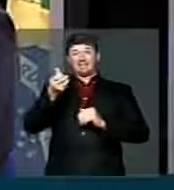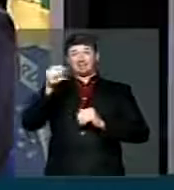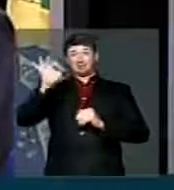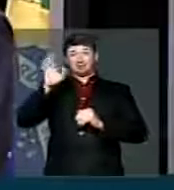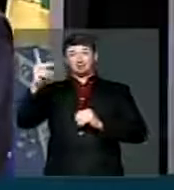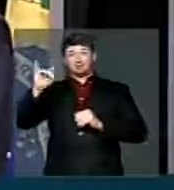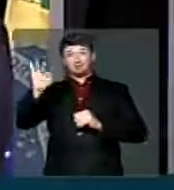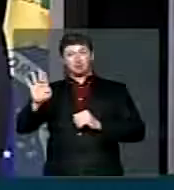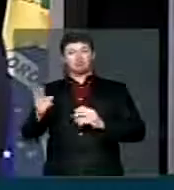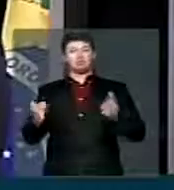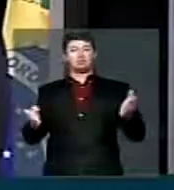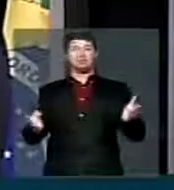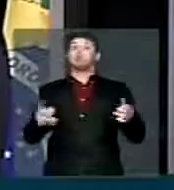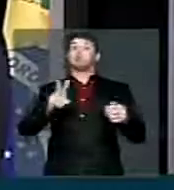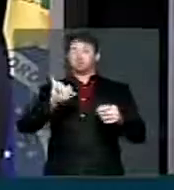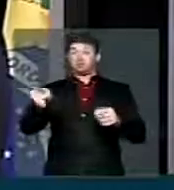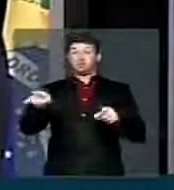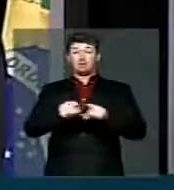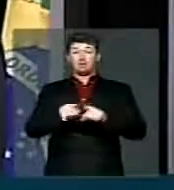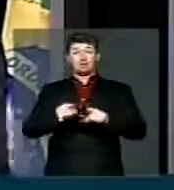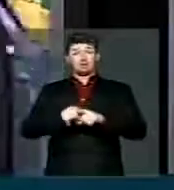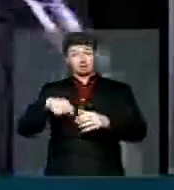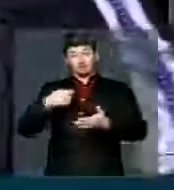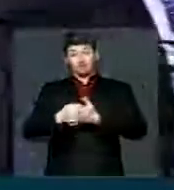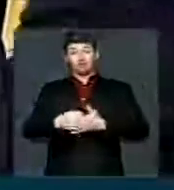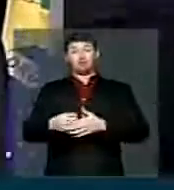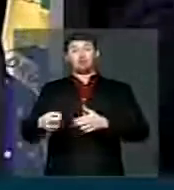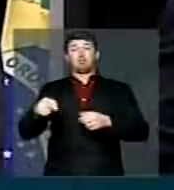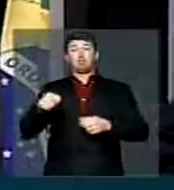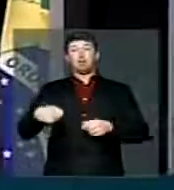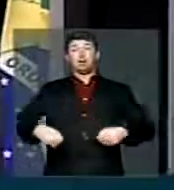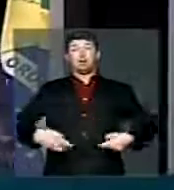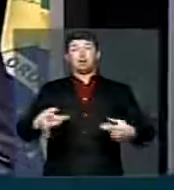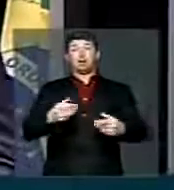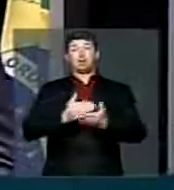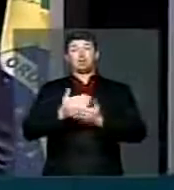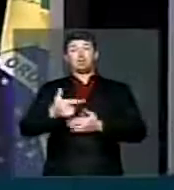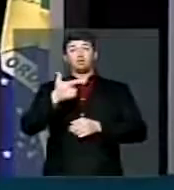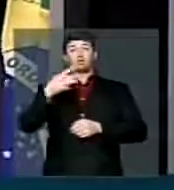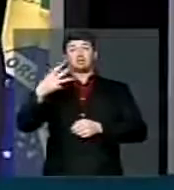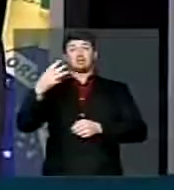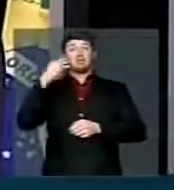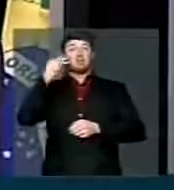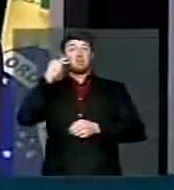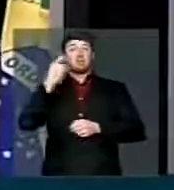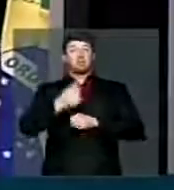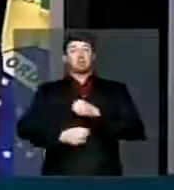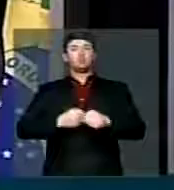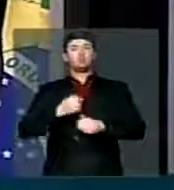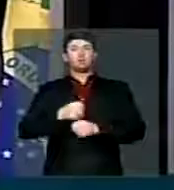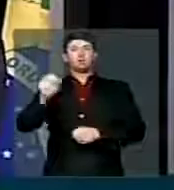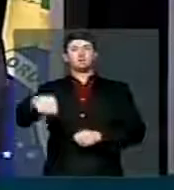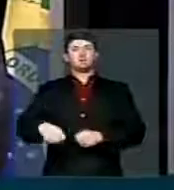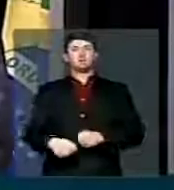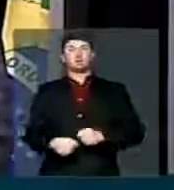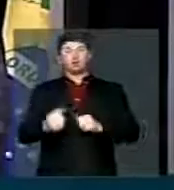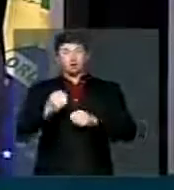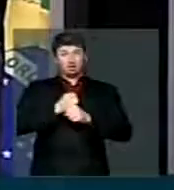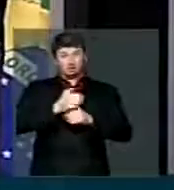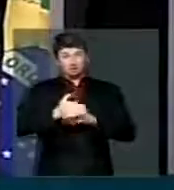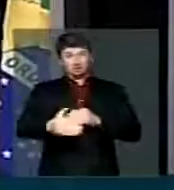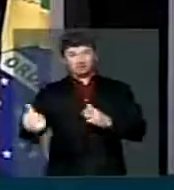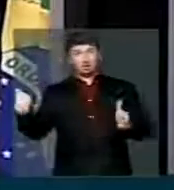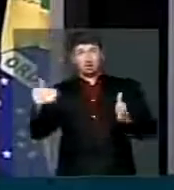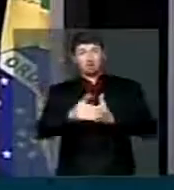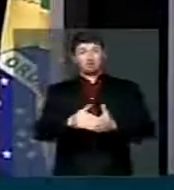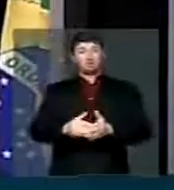ele vai ter que arcar com essa despesa, iniciando com 23 bilhões ano, daqui a alguns anos vai